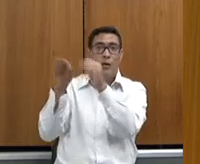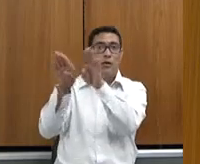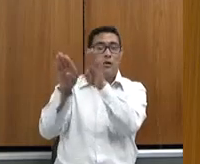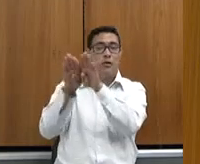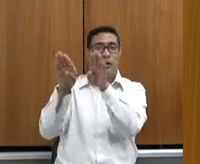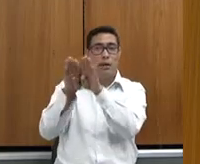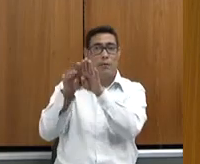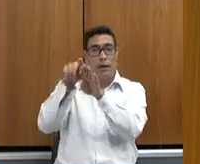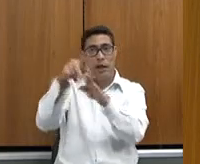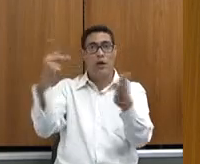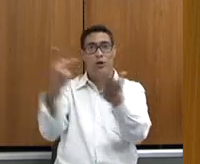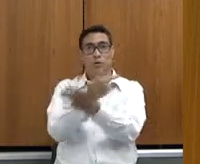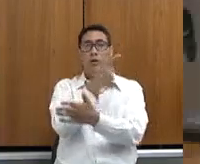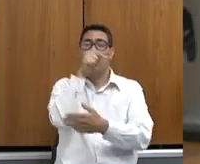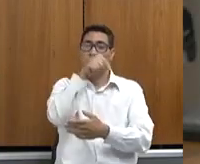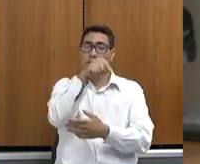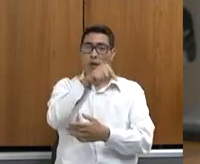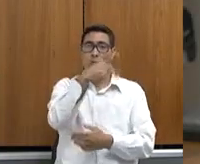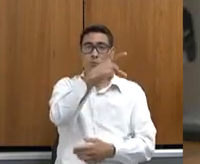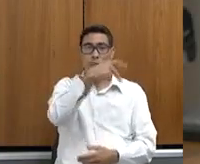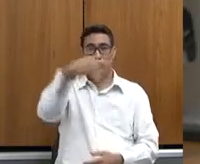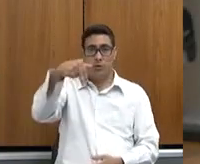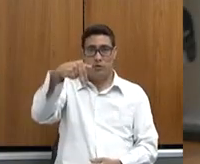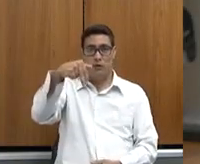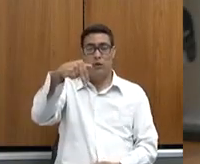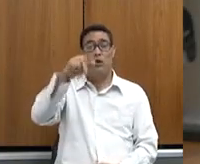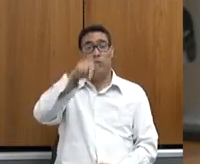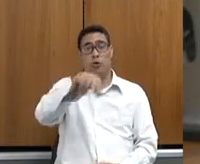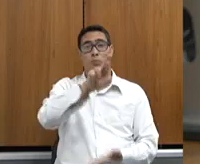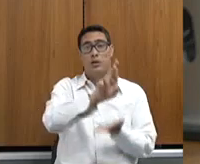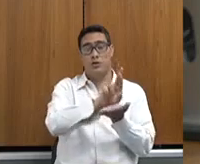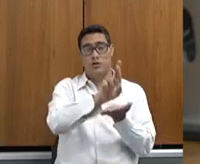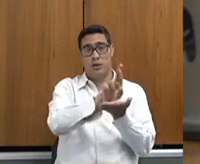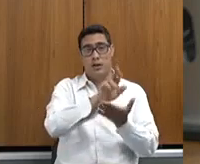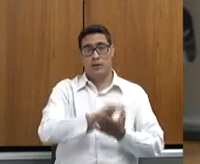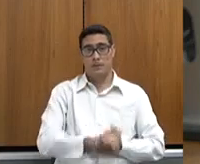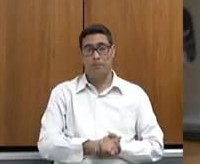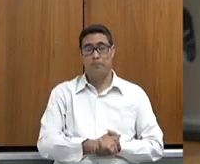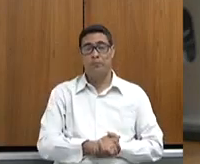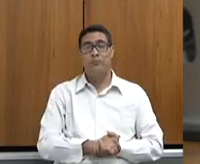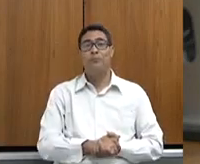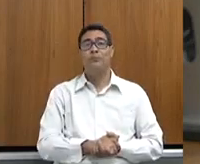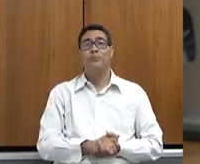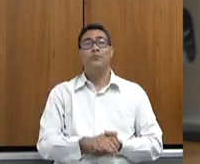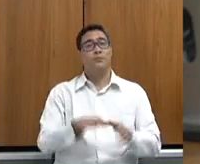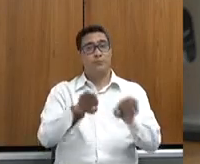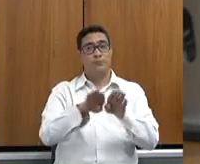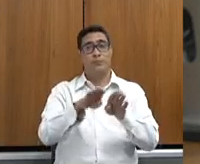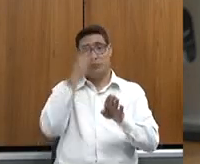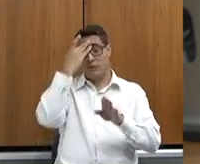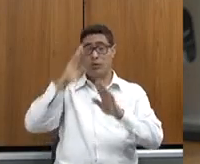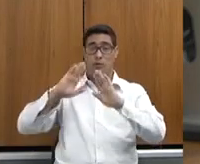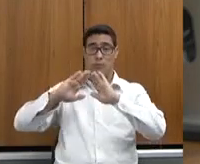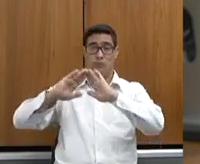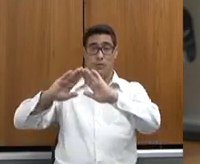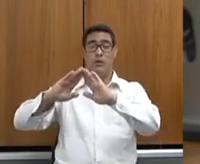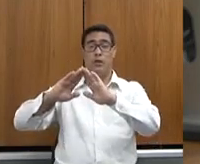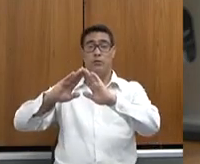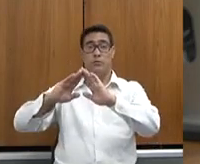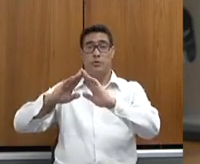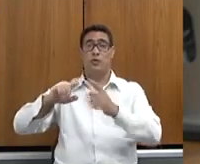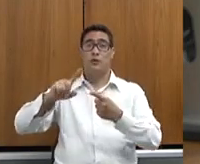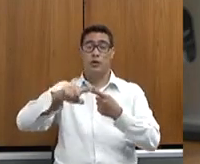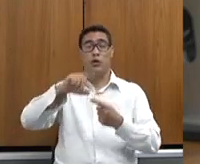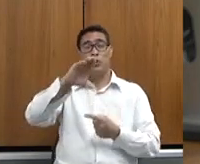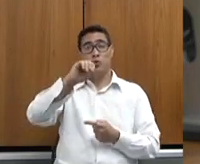Emater de Ponte Nova, também com o regional. O pessoal que me cobraram lá, Otávio, da região, foi o pessoal da Cocho Pé e o